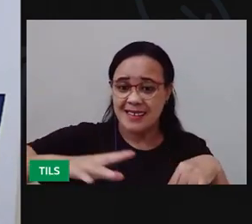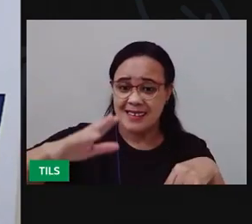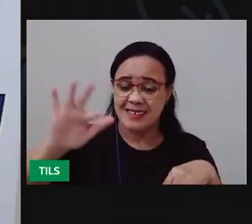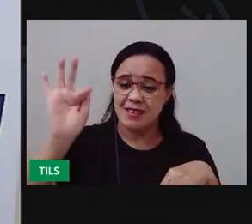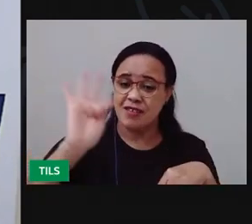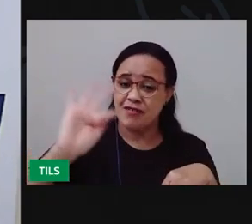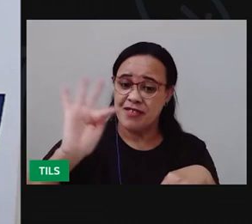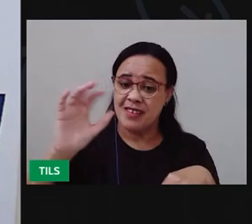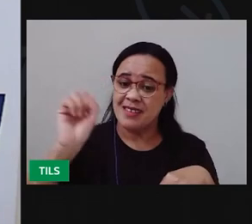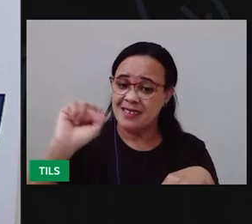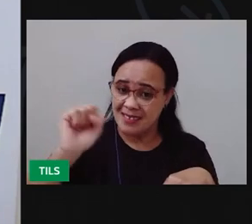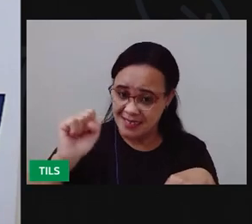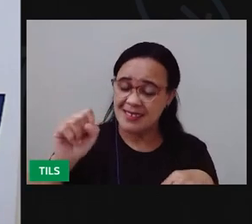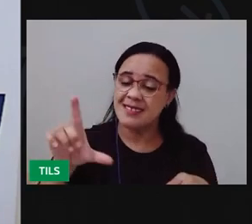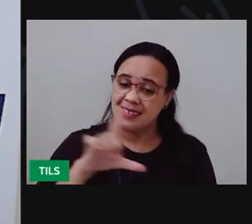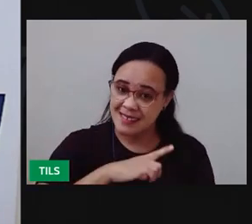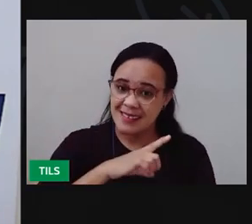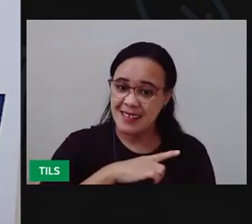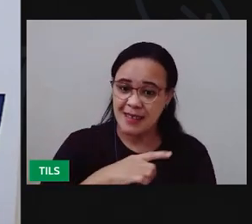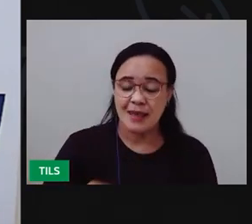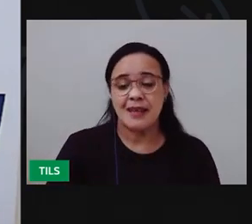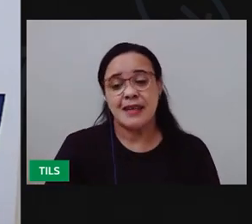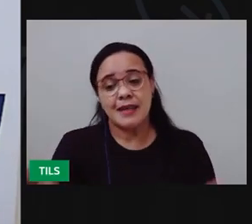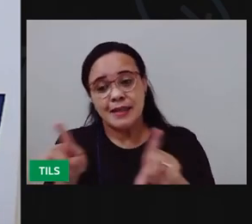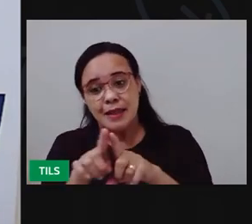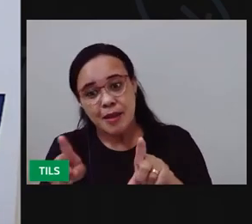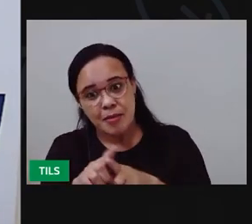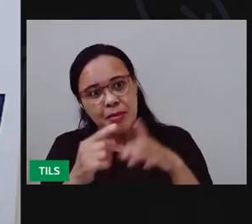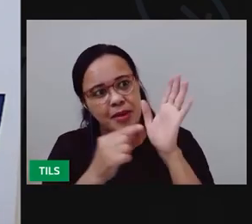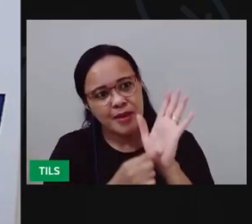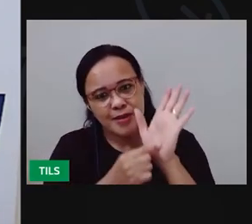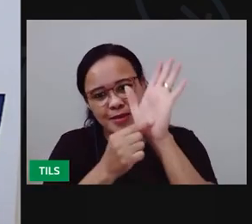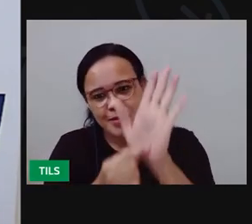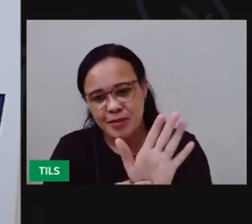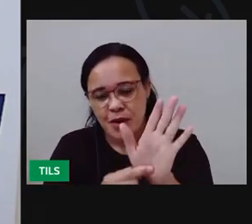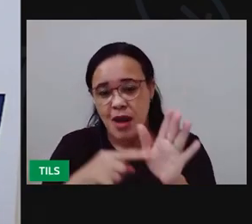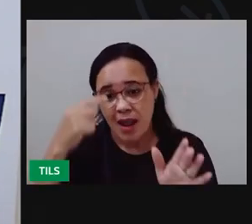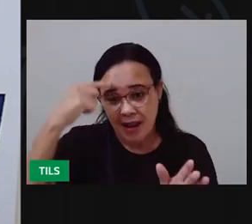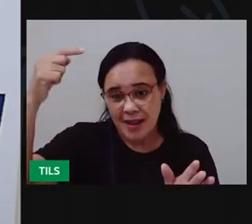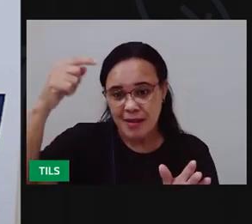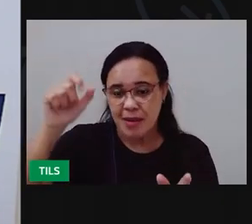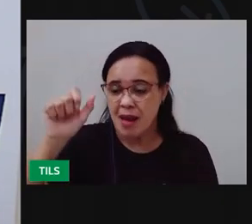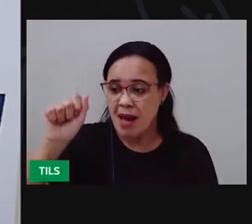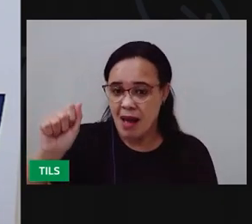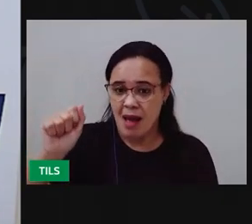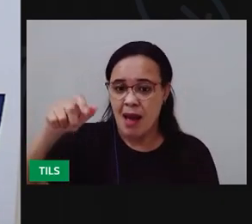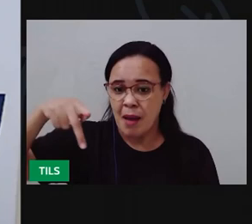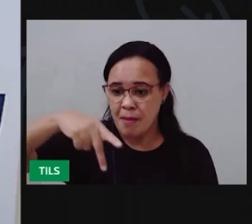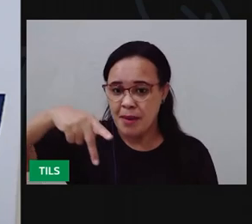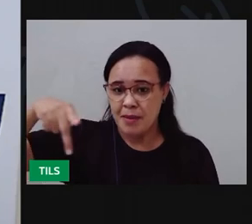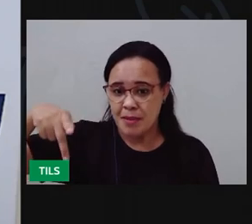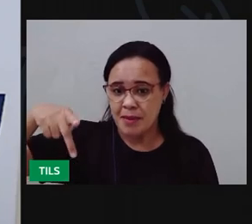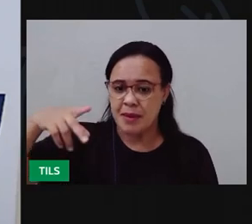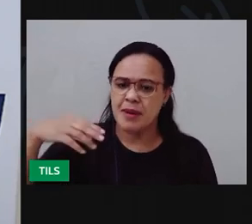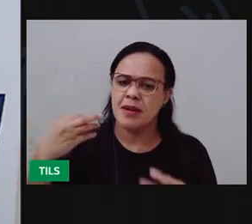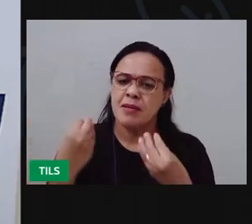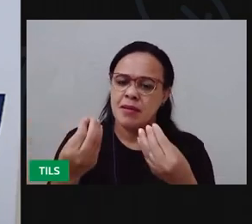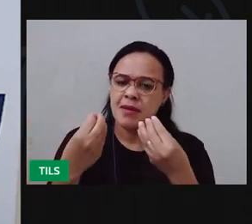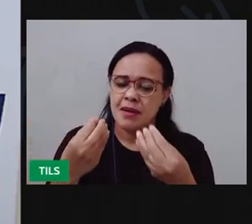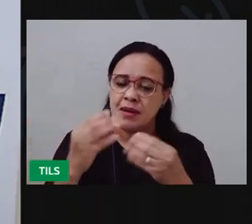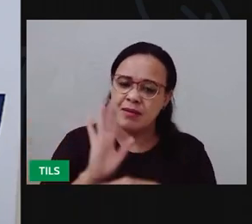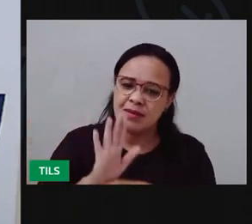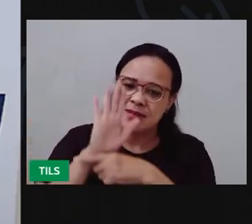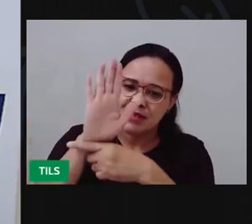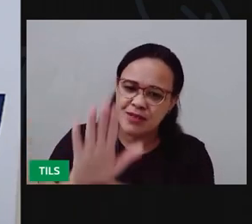vocês um aplicativo deixei aí uma alternativa para vocês conseguirem se localizar